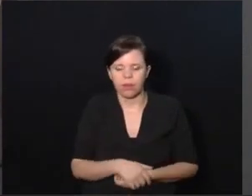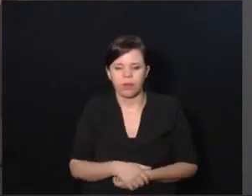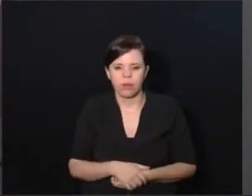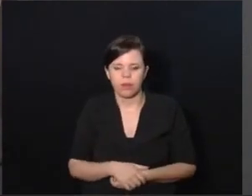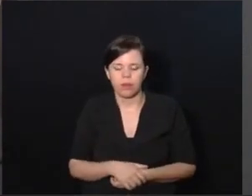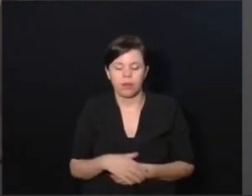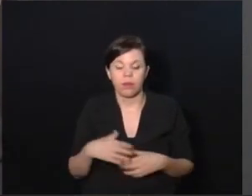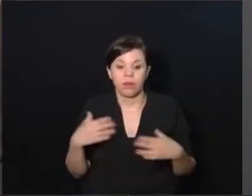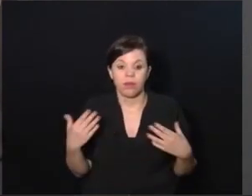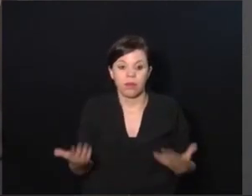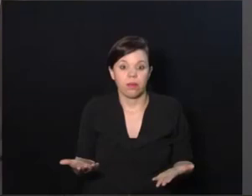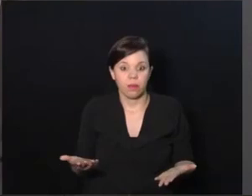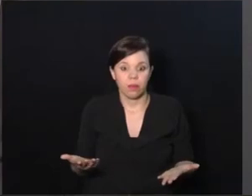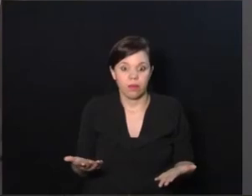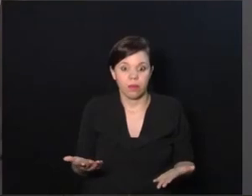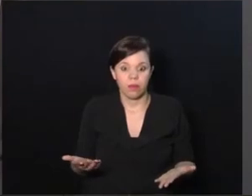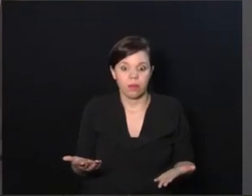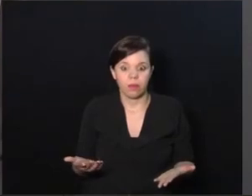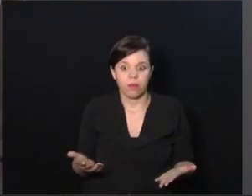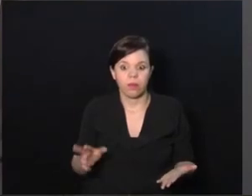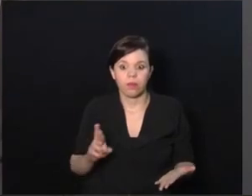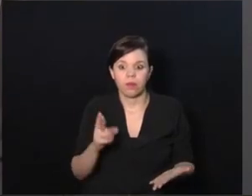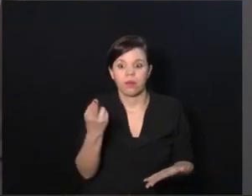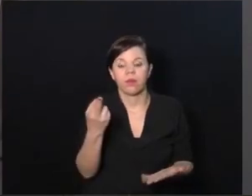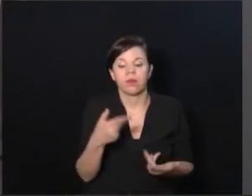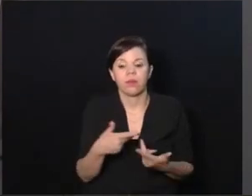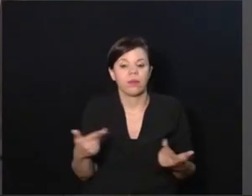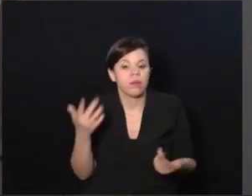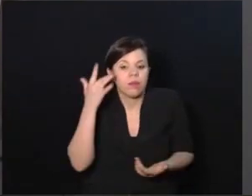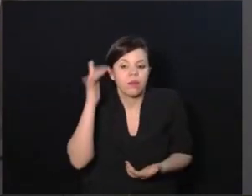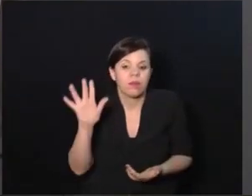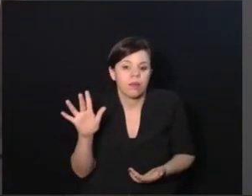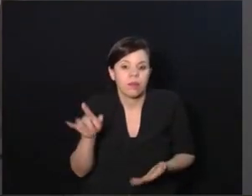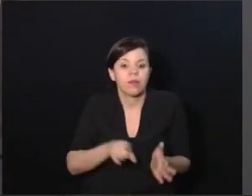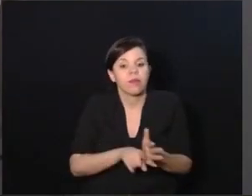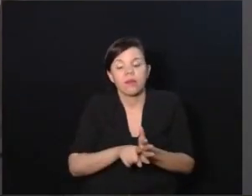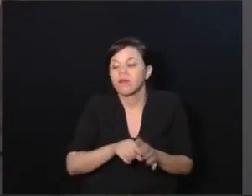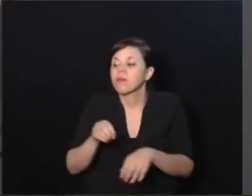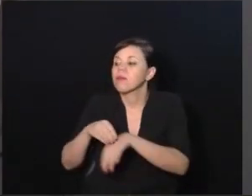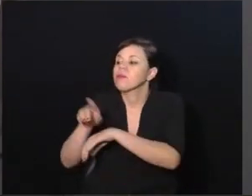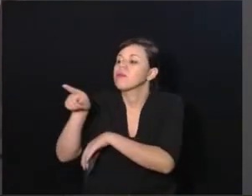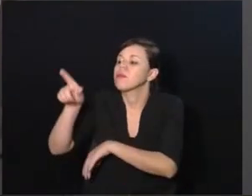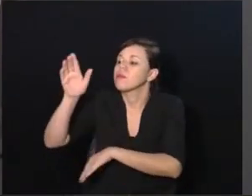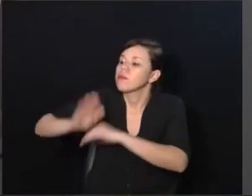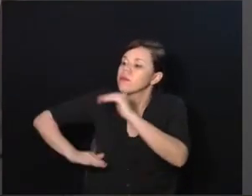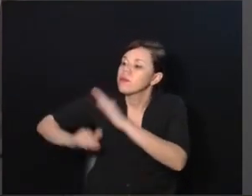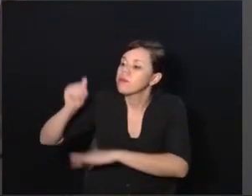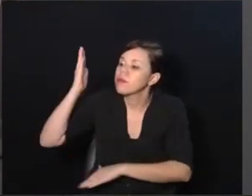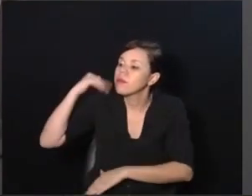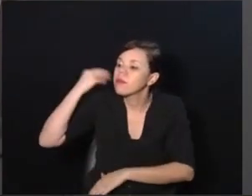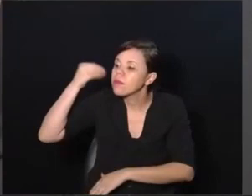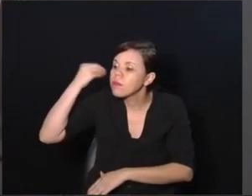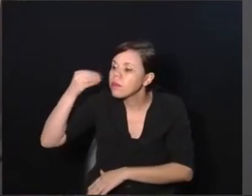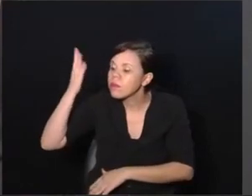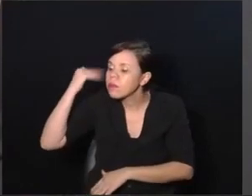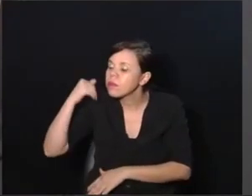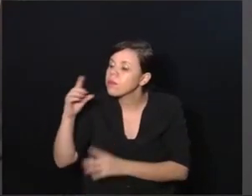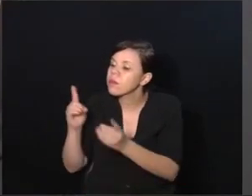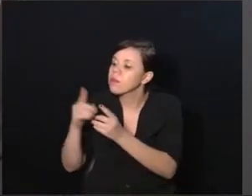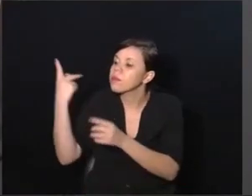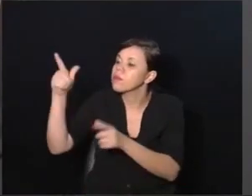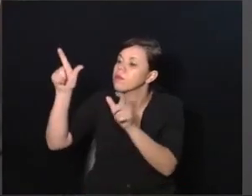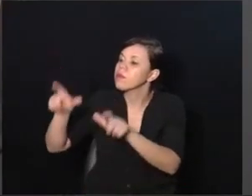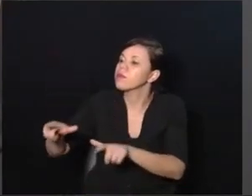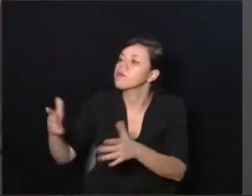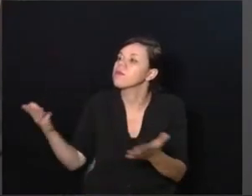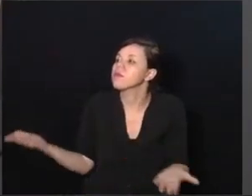E aí a gente vai ter que dar alguma solução e se a gente não sabe, a gente vai ter que passar para quem sabe ou procurar saber quem saiba, nem que o atendimento seja em outro